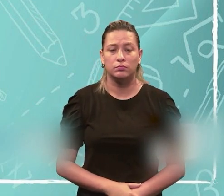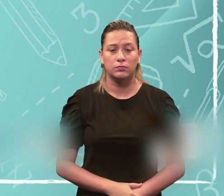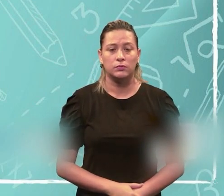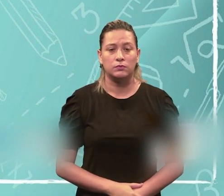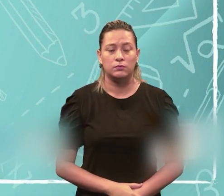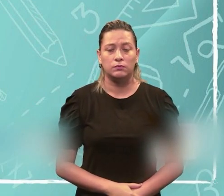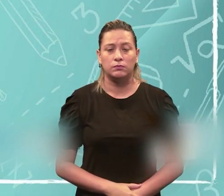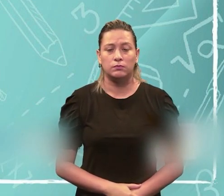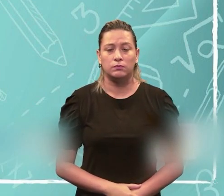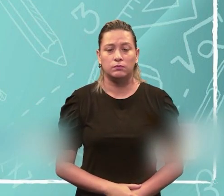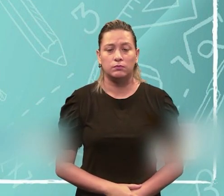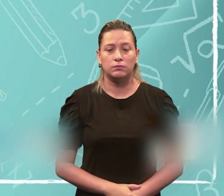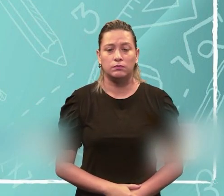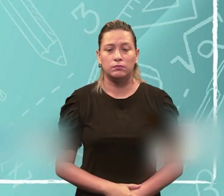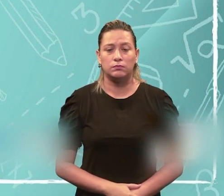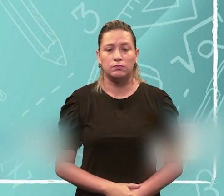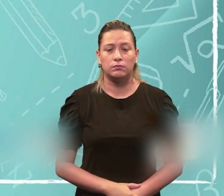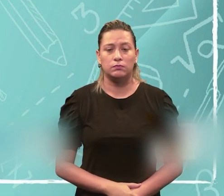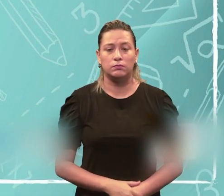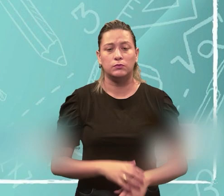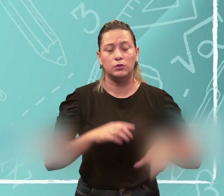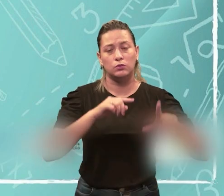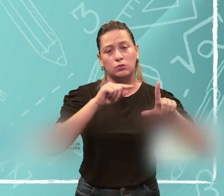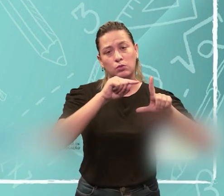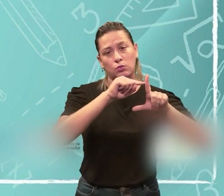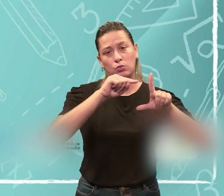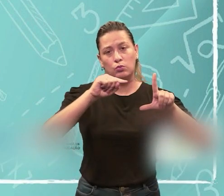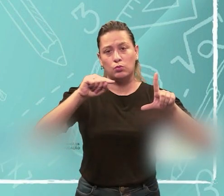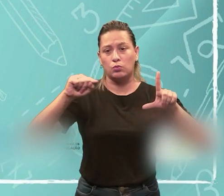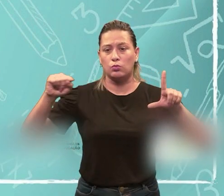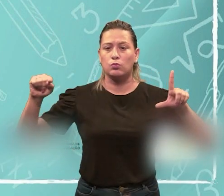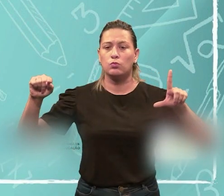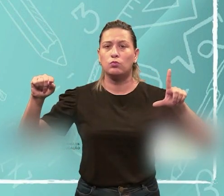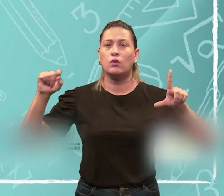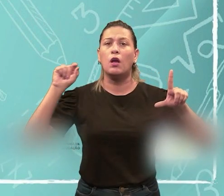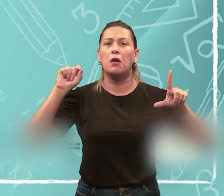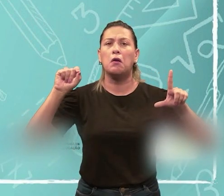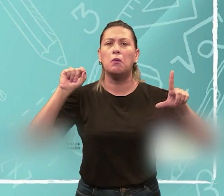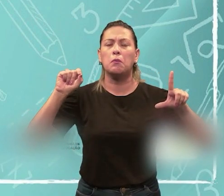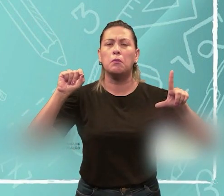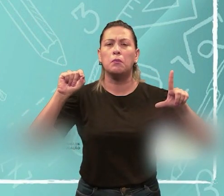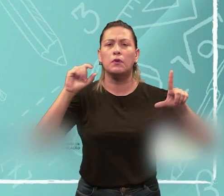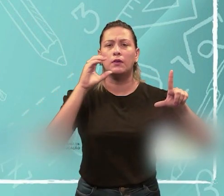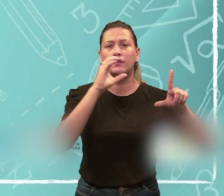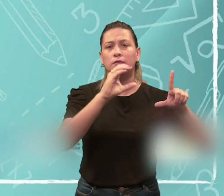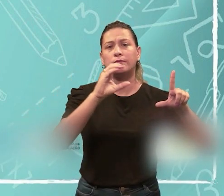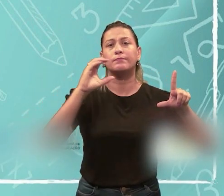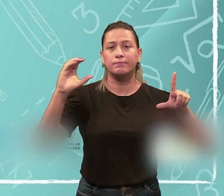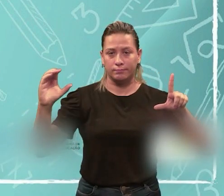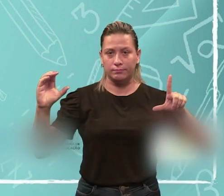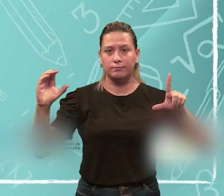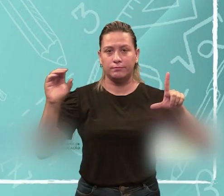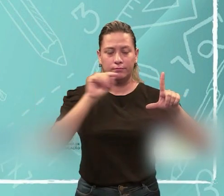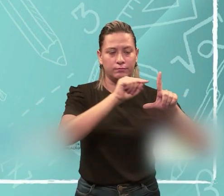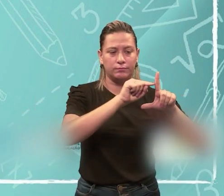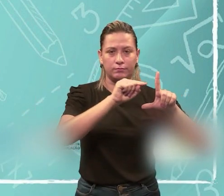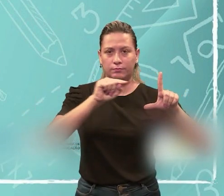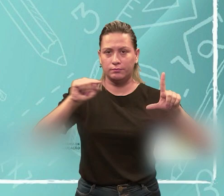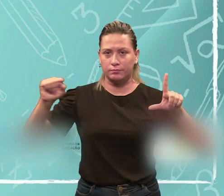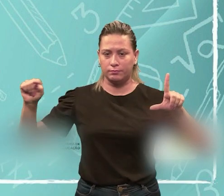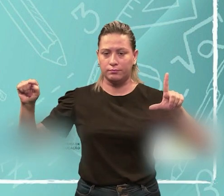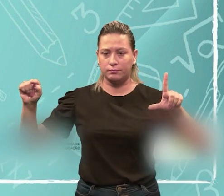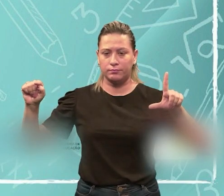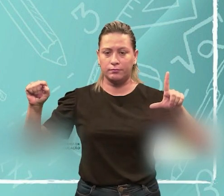comporta, né, o gráfico dos valores de uma corrente contínua. Então, você percebe que é uma reta, né?